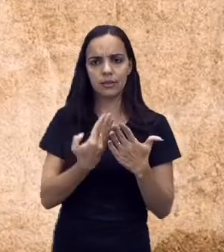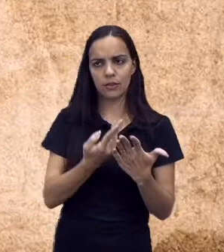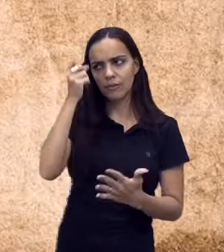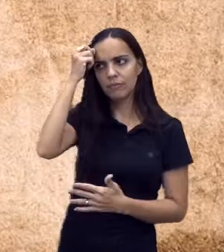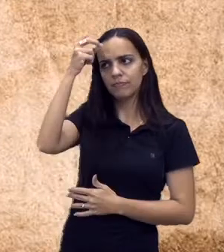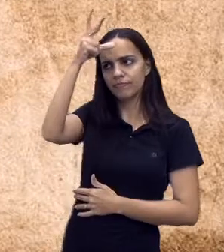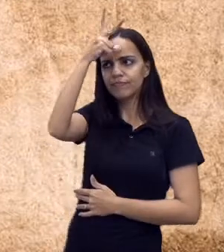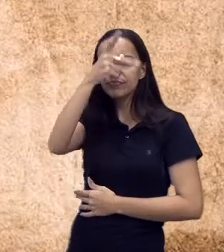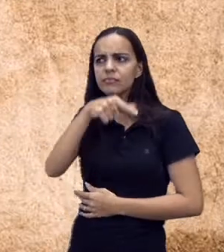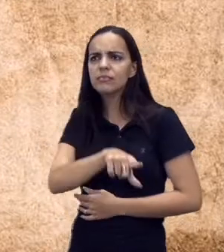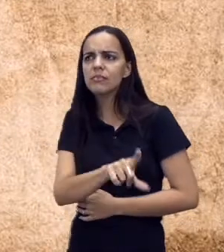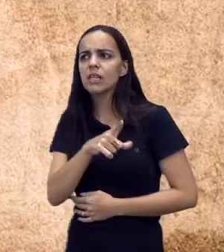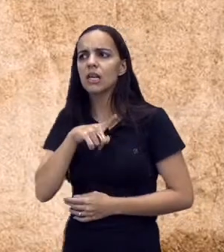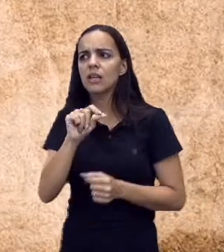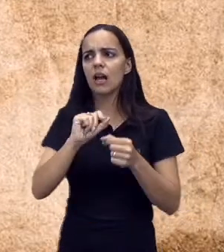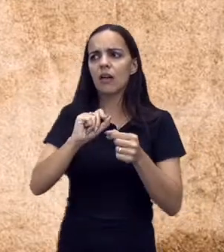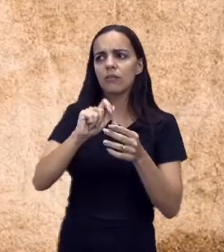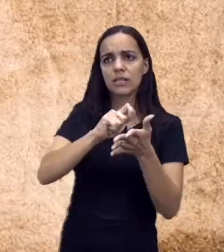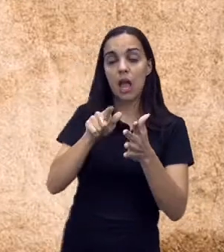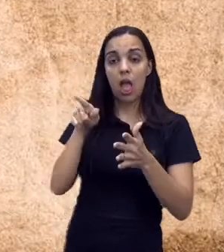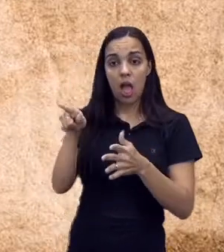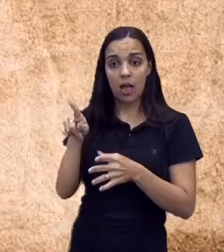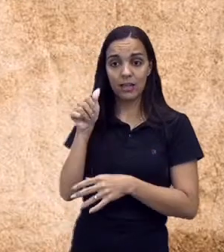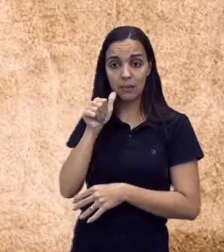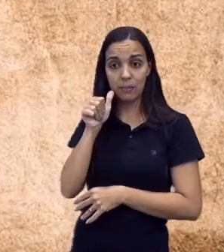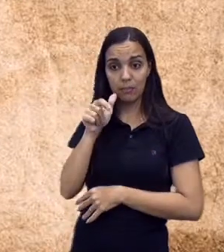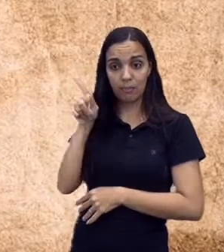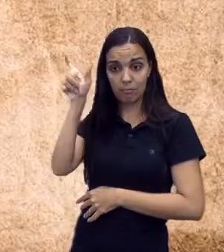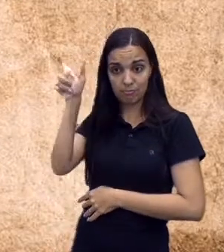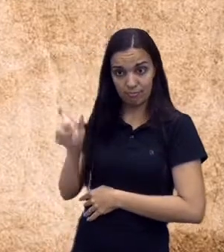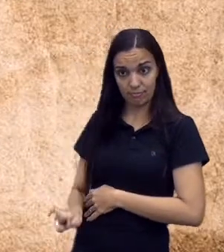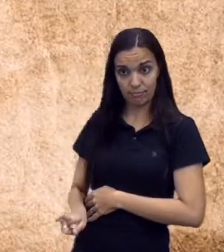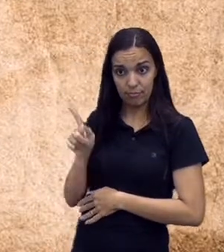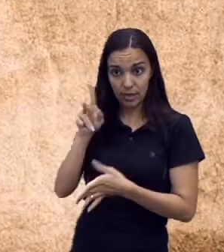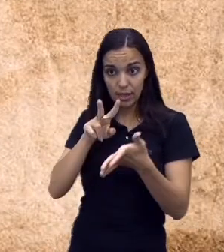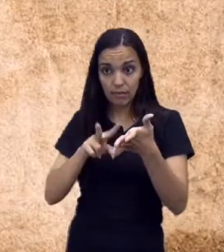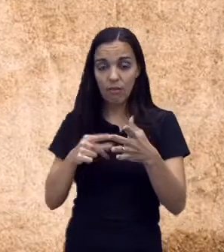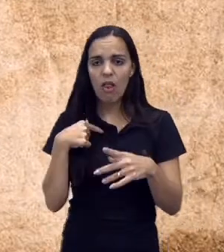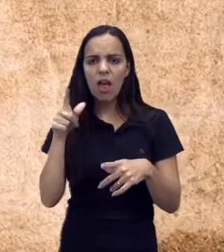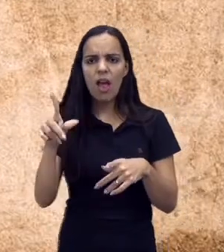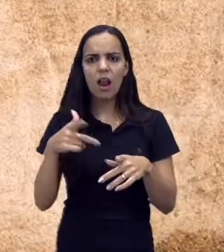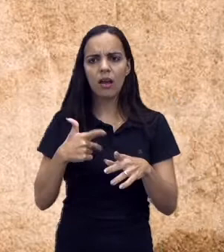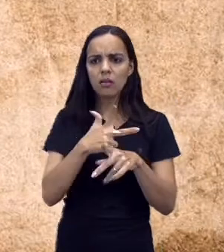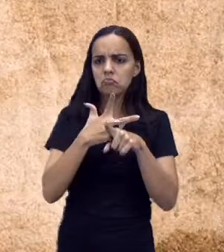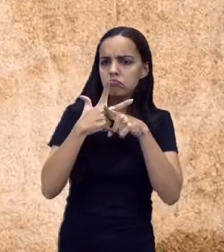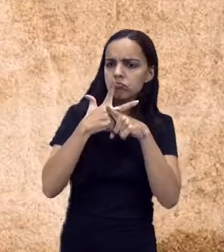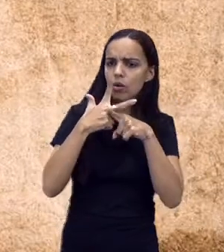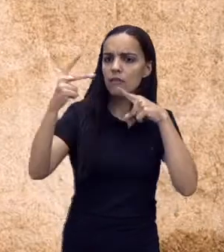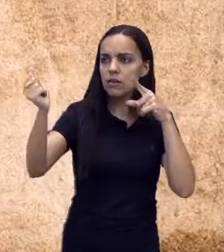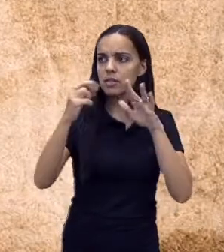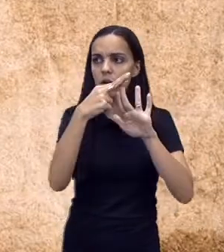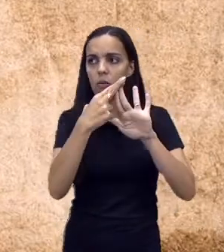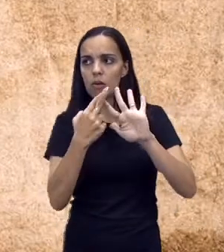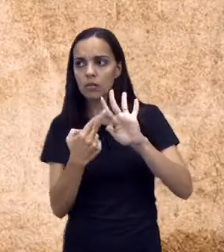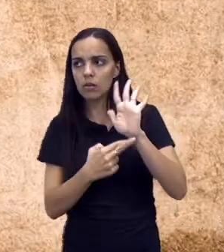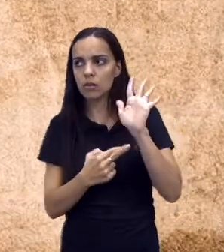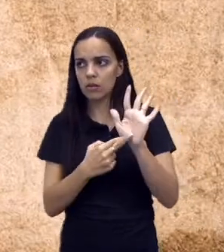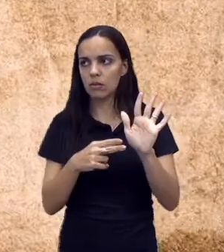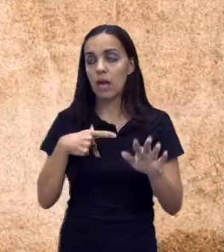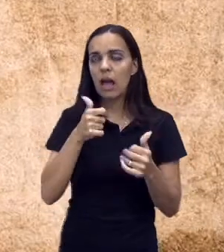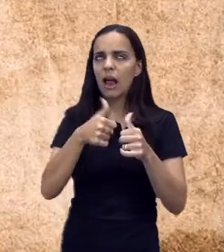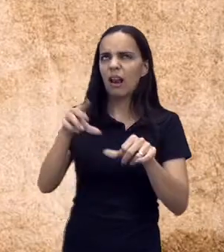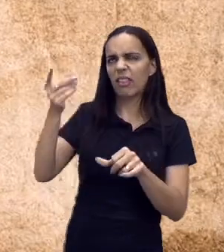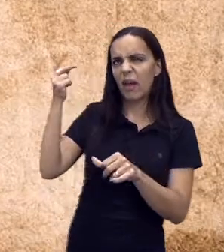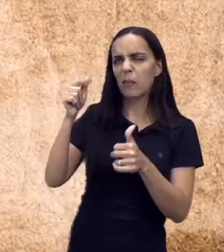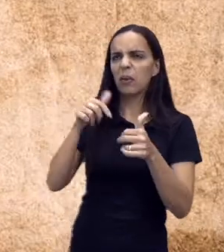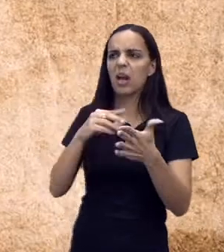E essa aluna foi vencedora na época, ela ganhou o primeiro lugar do concurso, estando ela na época no sexto ano.